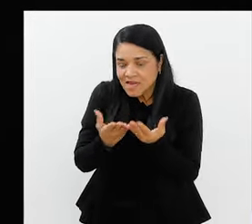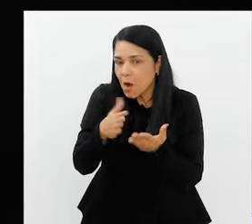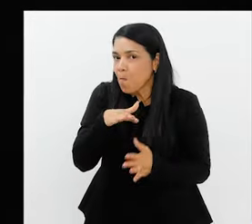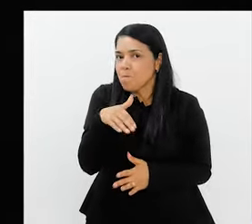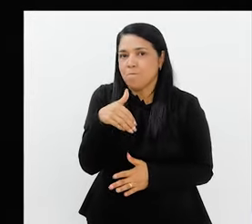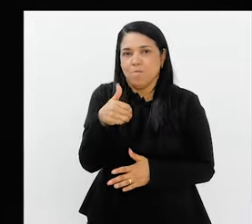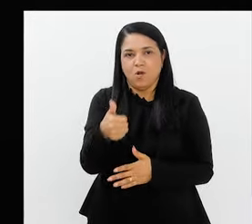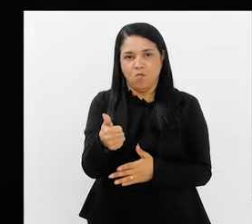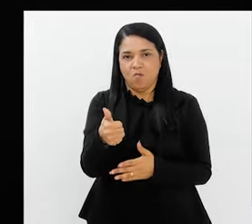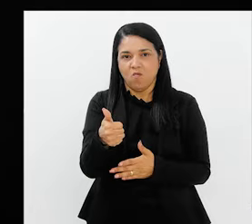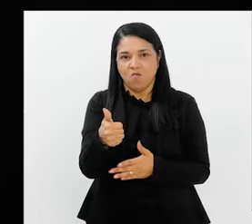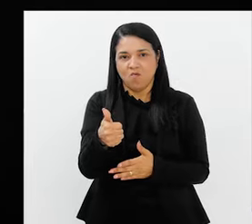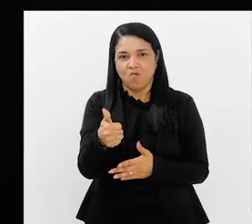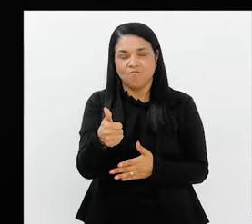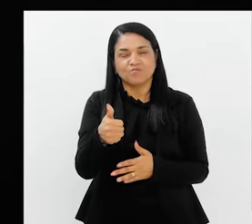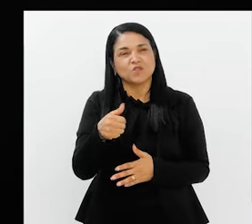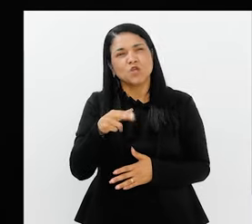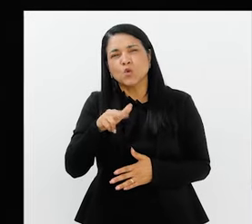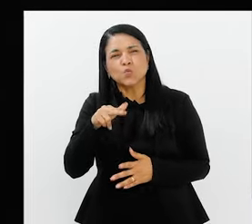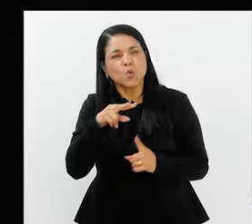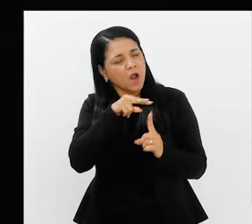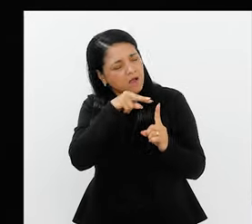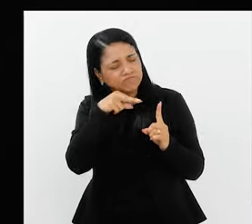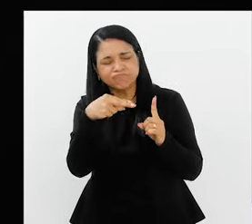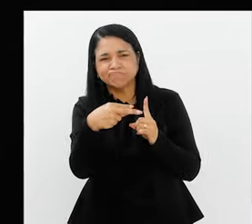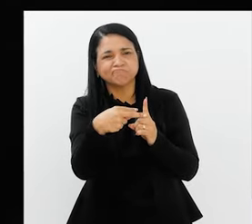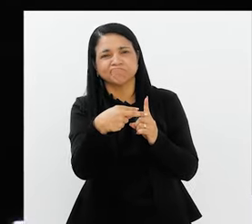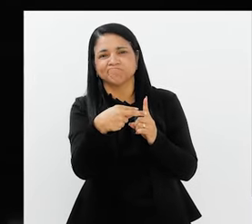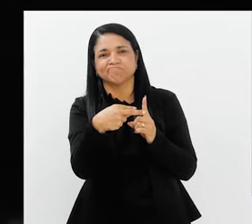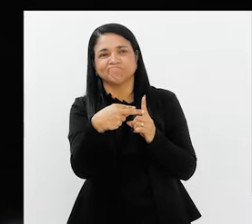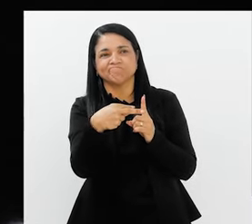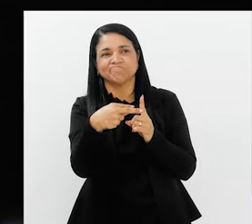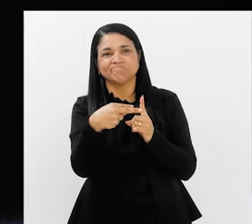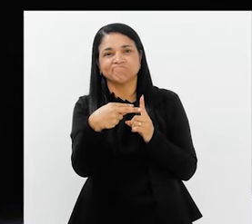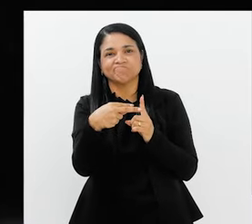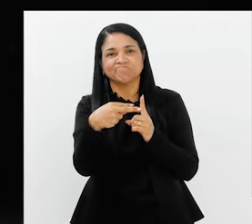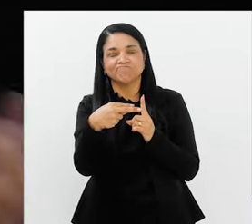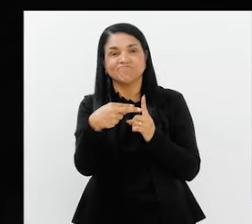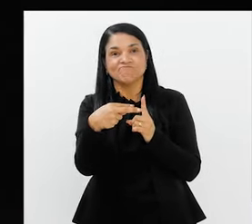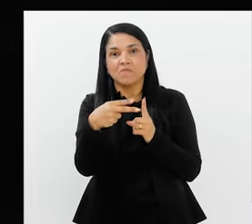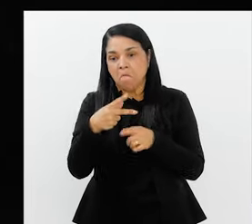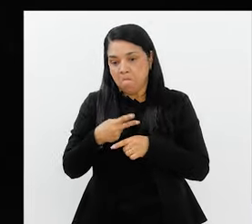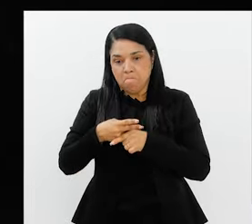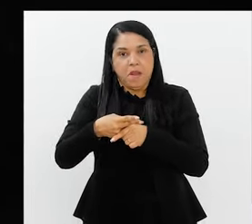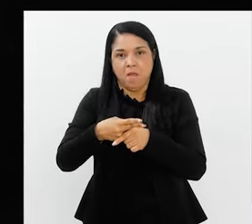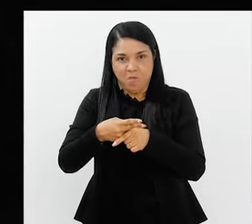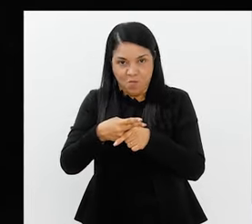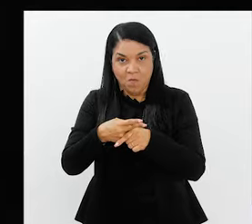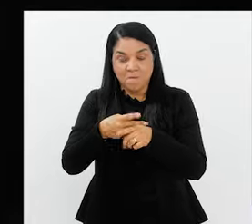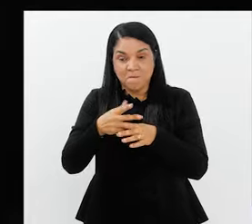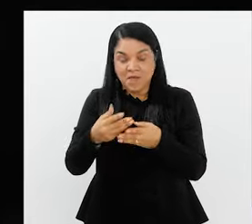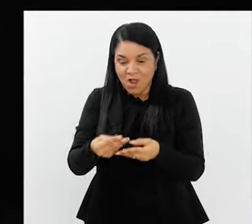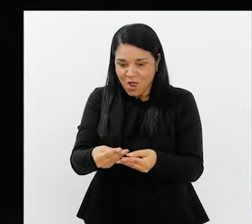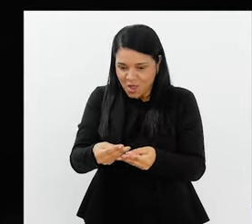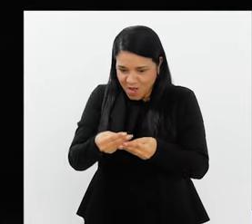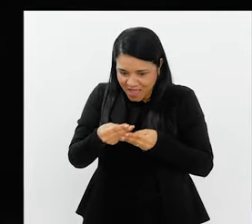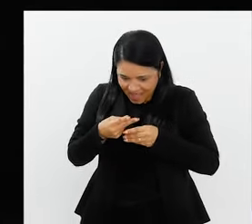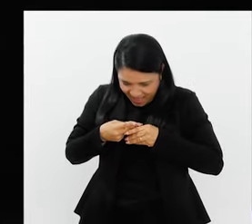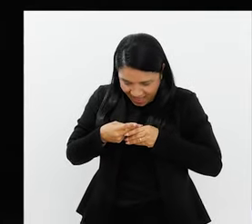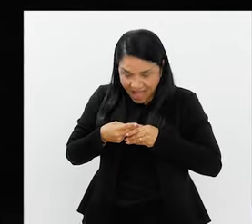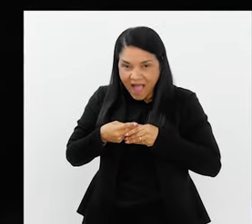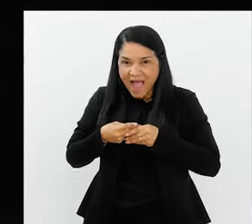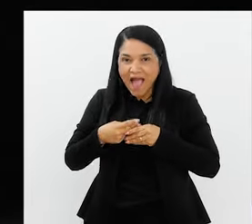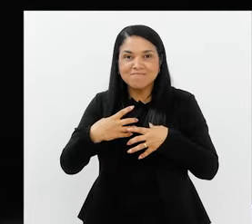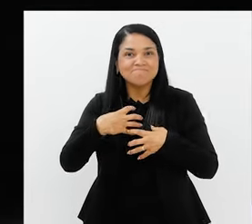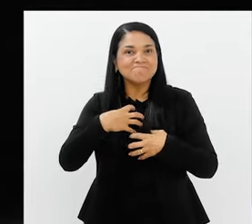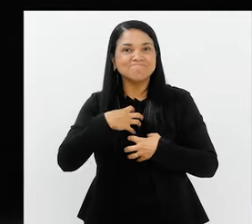da melhor forma possível. Eu nunca aviso algo deste porte. Quando vem,